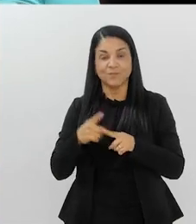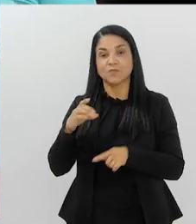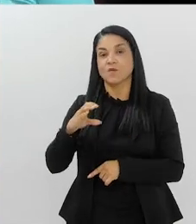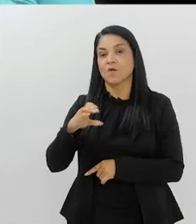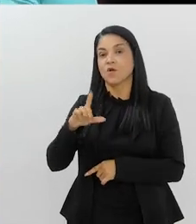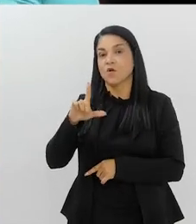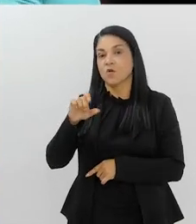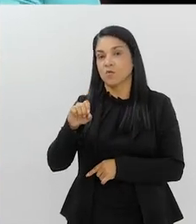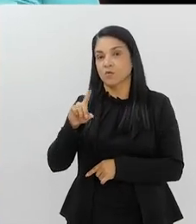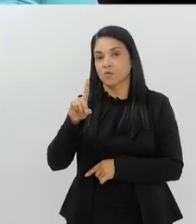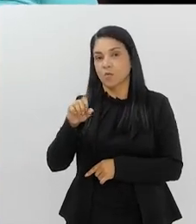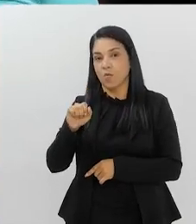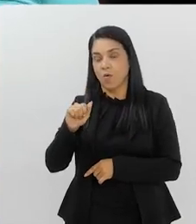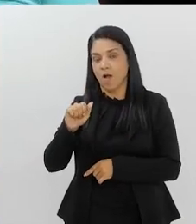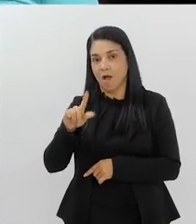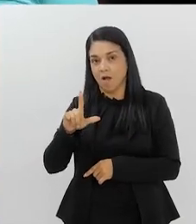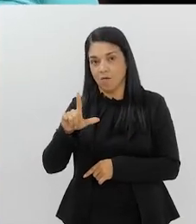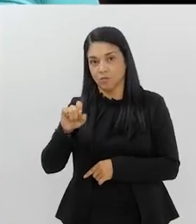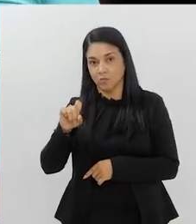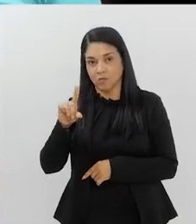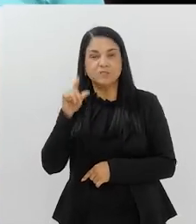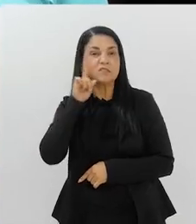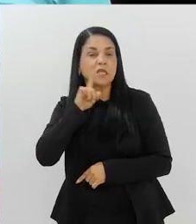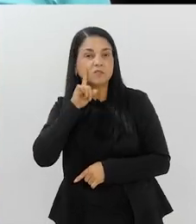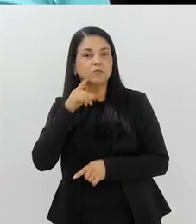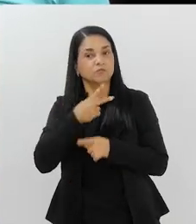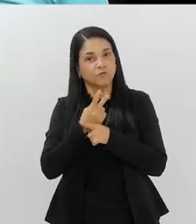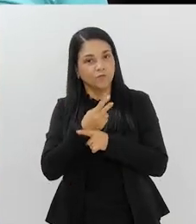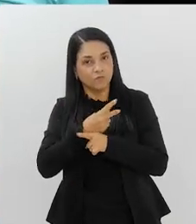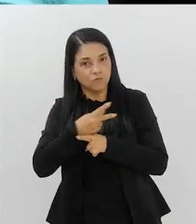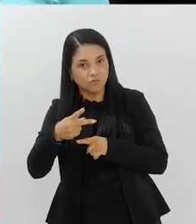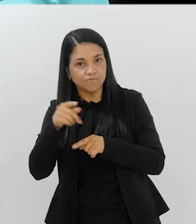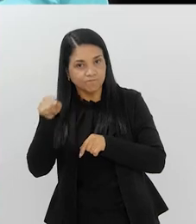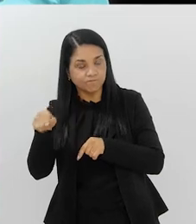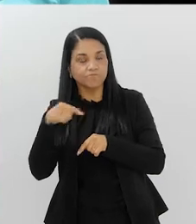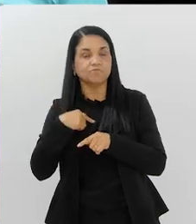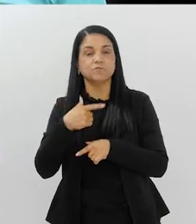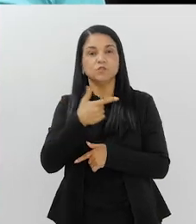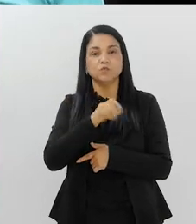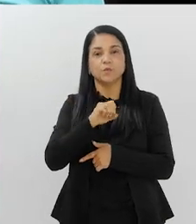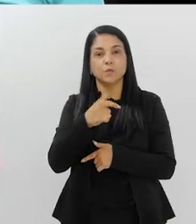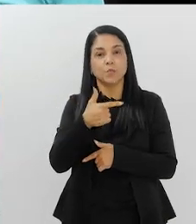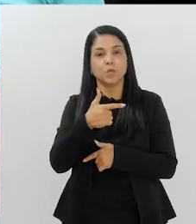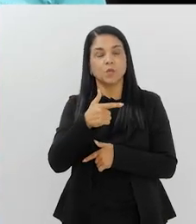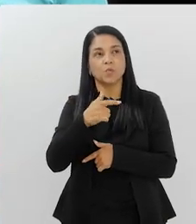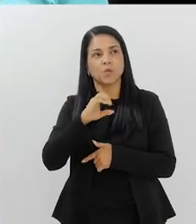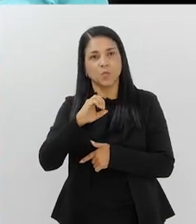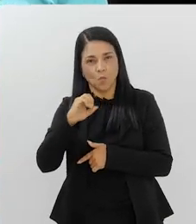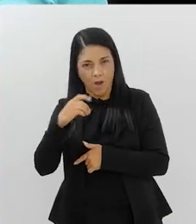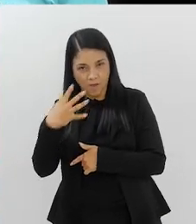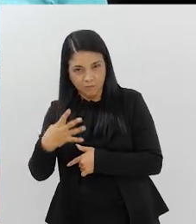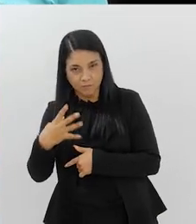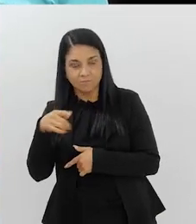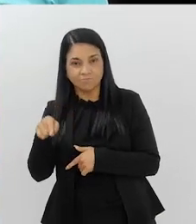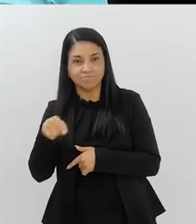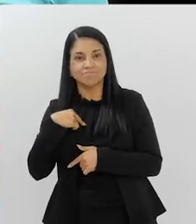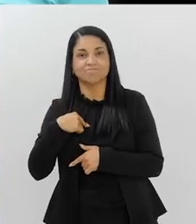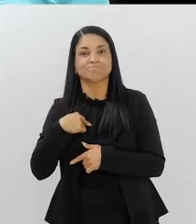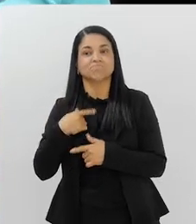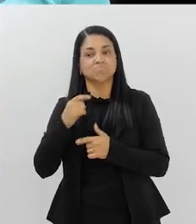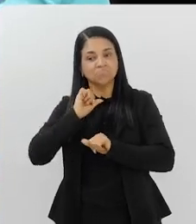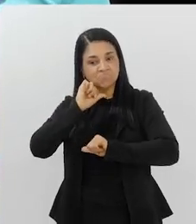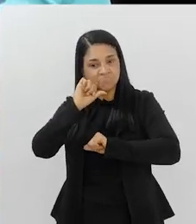foi comigo para Sidney, em 2000. E em 2004, Clodoaldo se transforma no